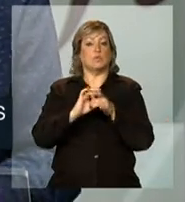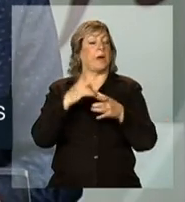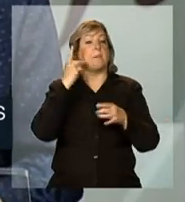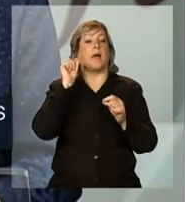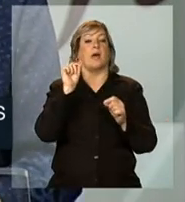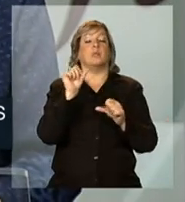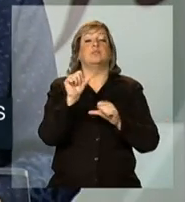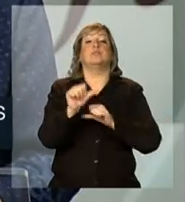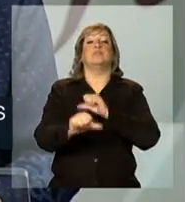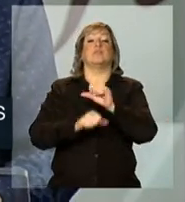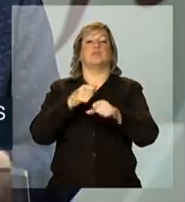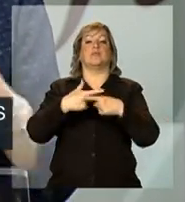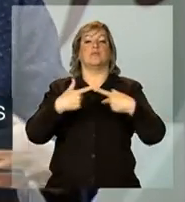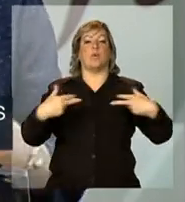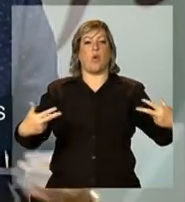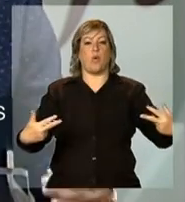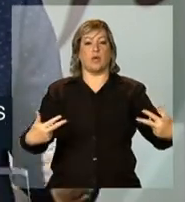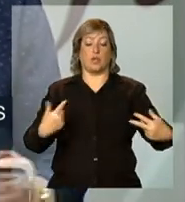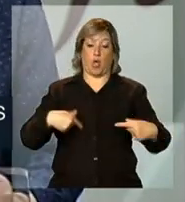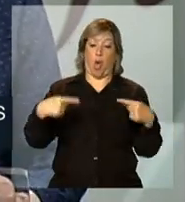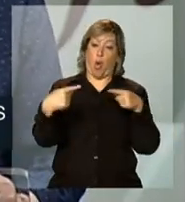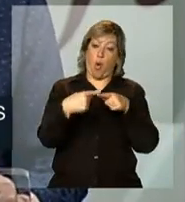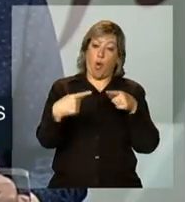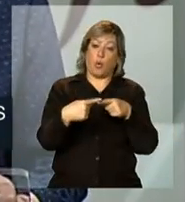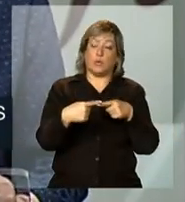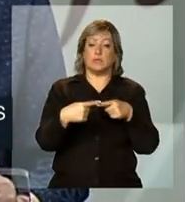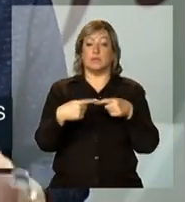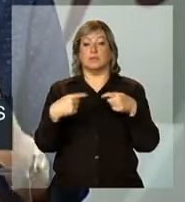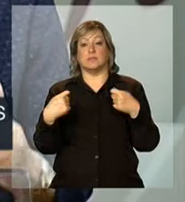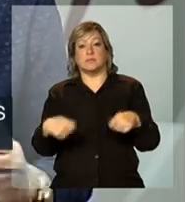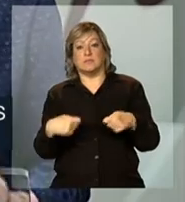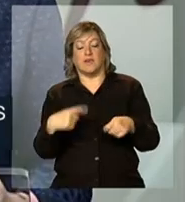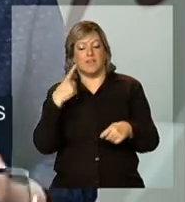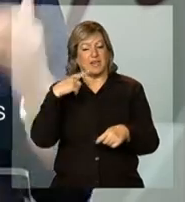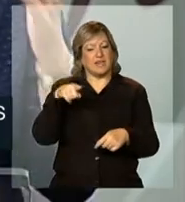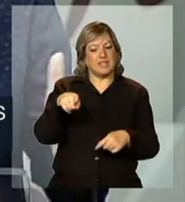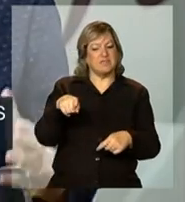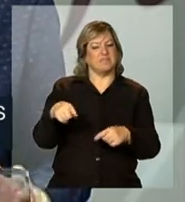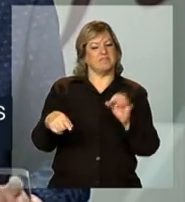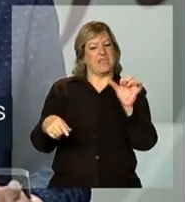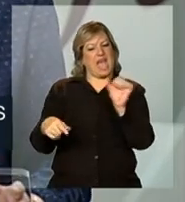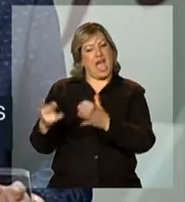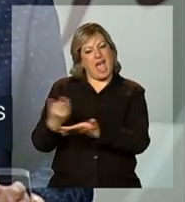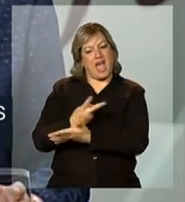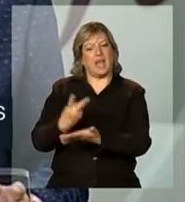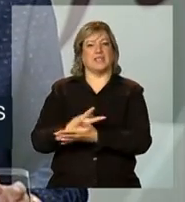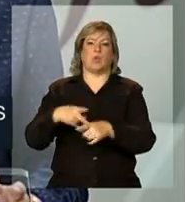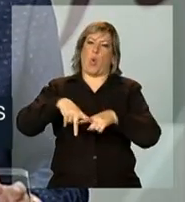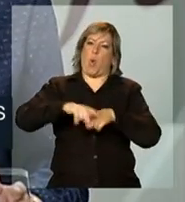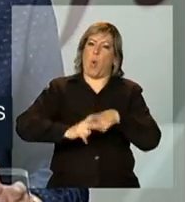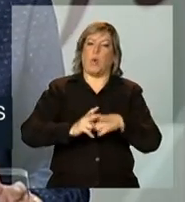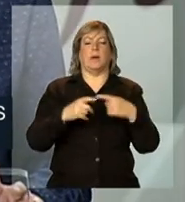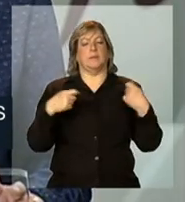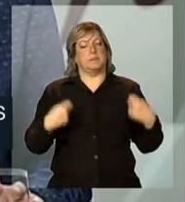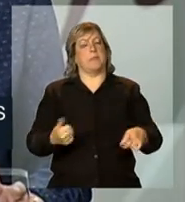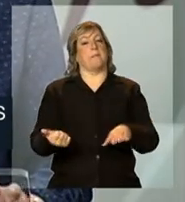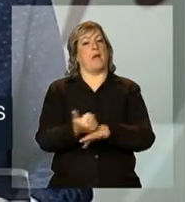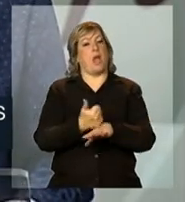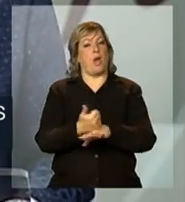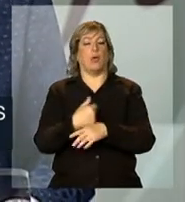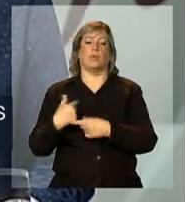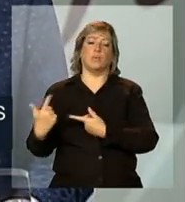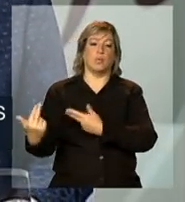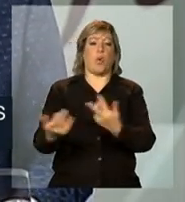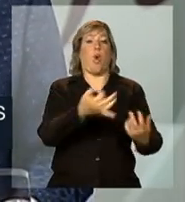condições que nós concordemos que sejam injustas, inadequadas e que nós queiramos melhorar.